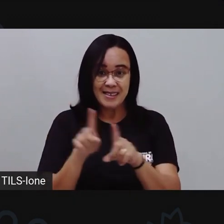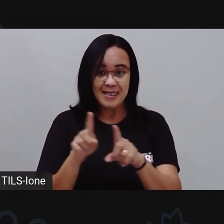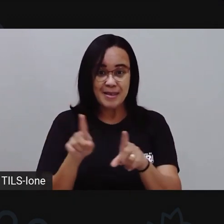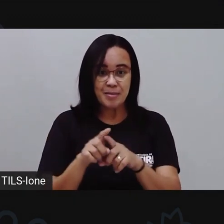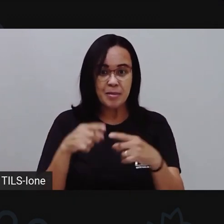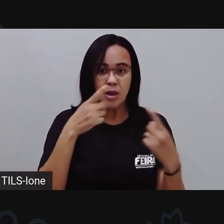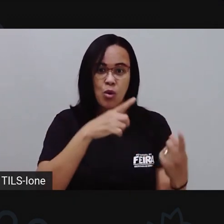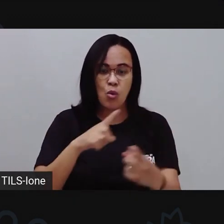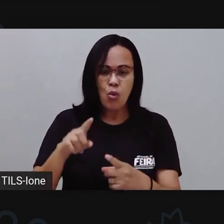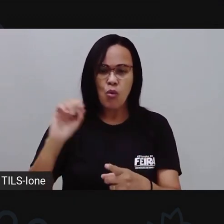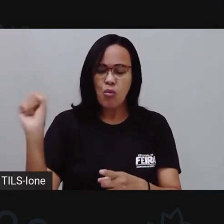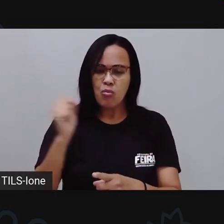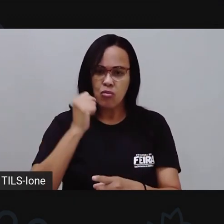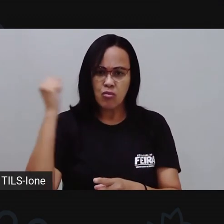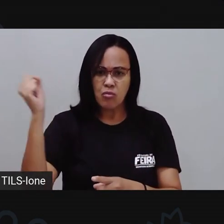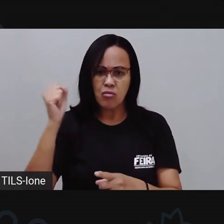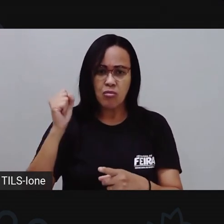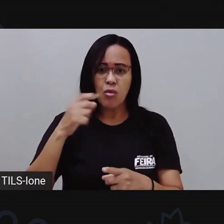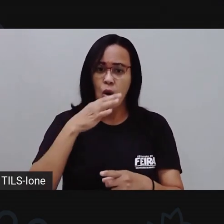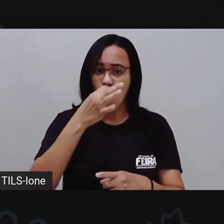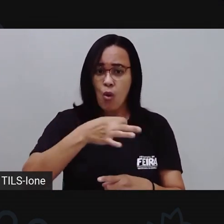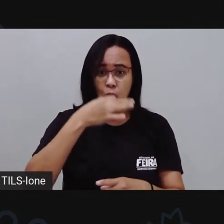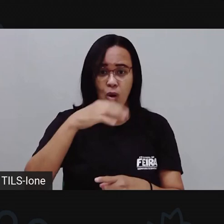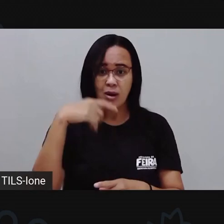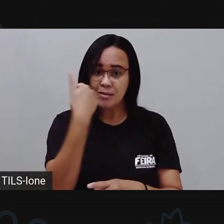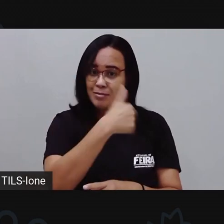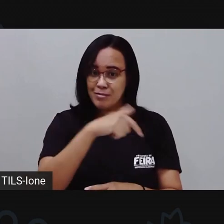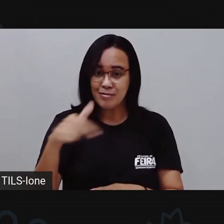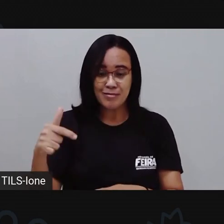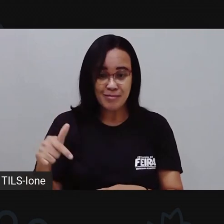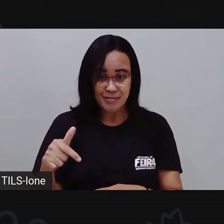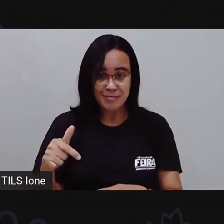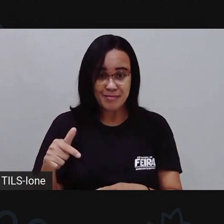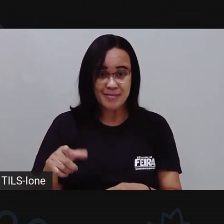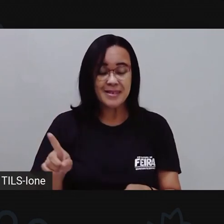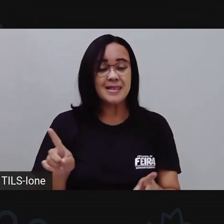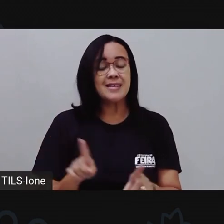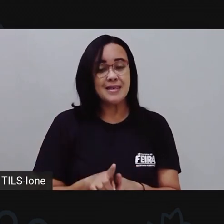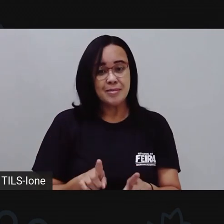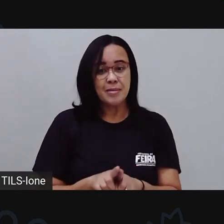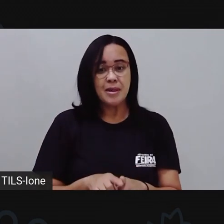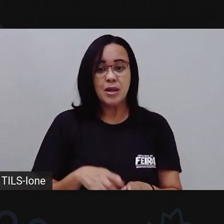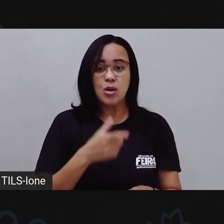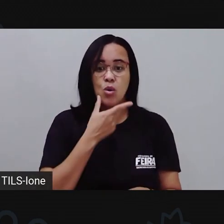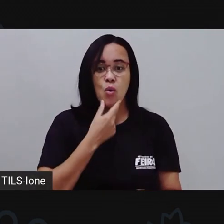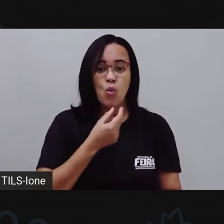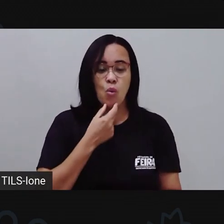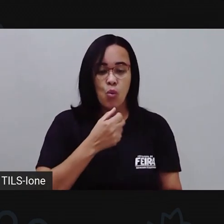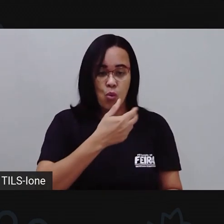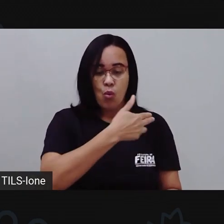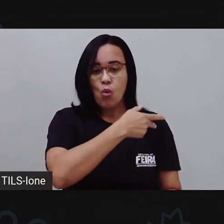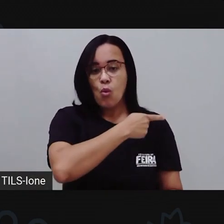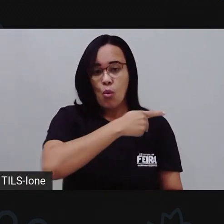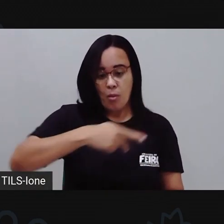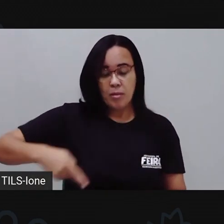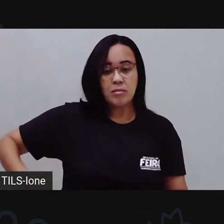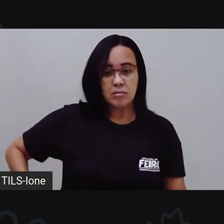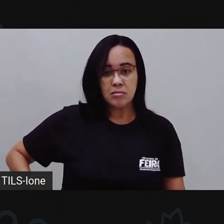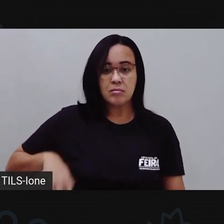argumento. Esse aqui, ó. né? Dos presidentes do Brasil é o Caxias, J. Caxias.